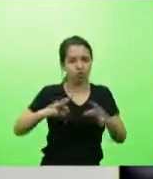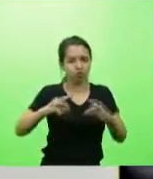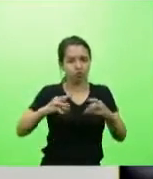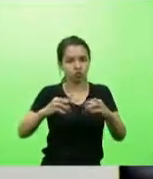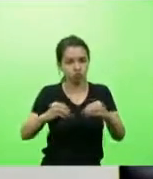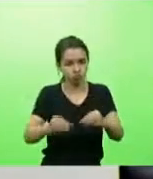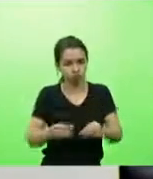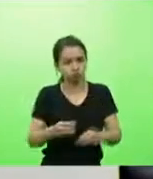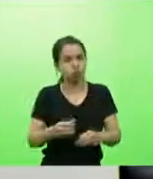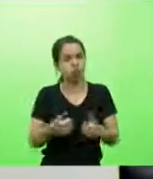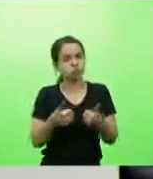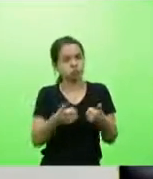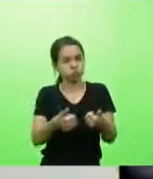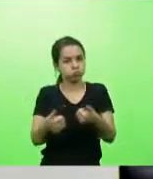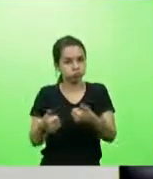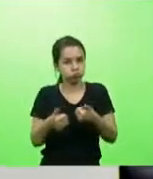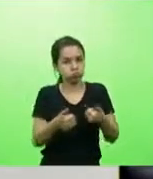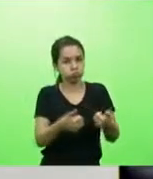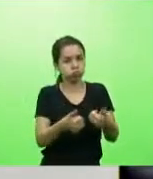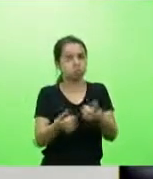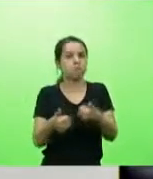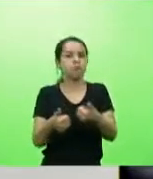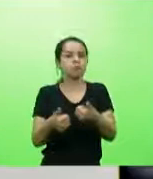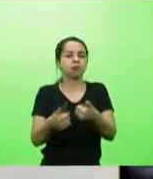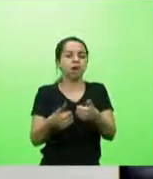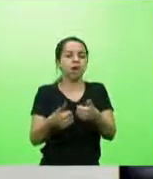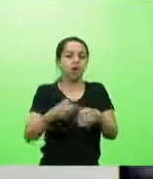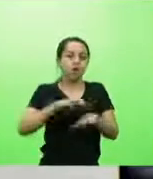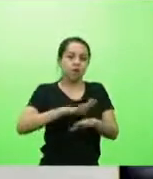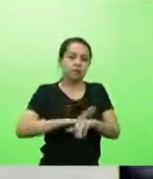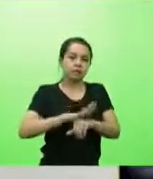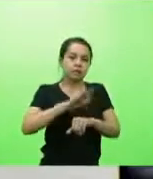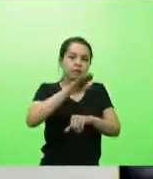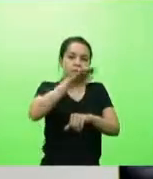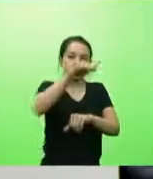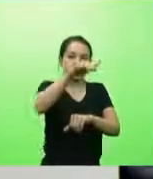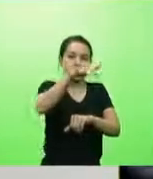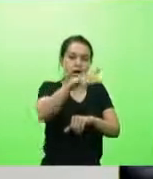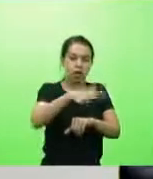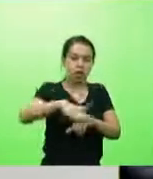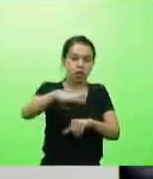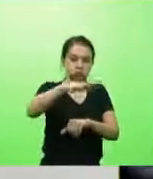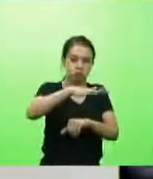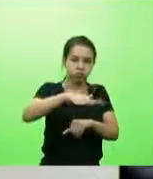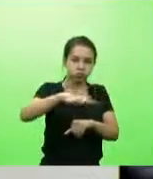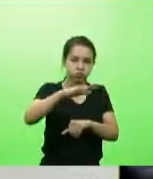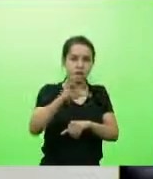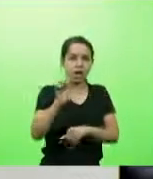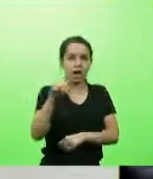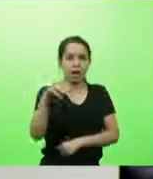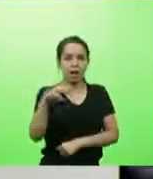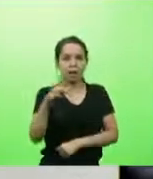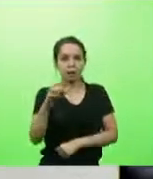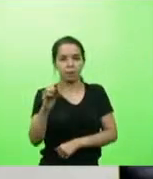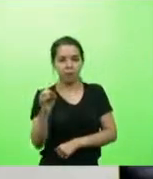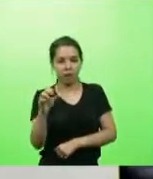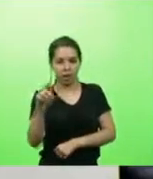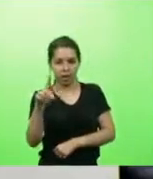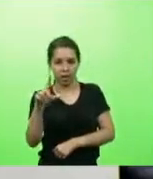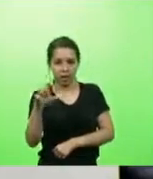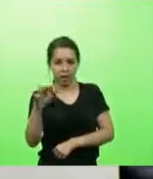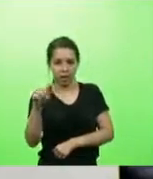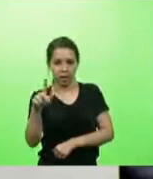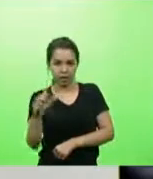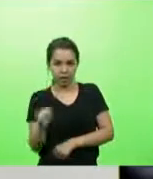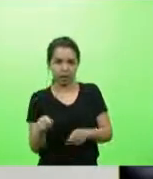E que sobe a Serra da Dona Francisca, vai a Campo Alegre, São Bento do Sul, fazendo a ligação lá próximo de Renegrim.